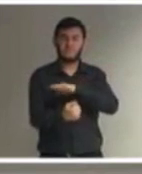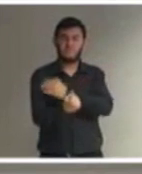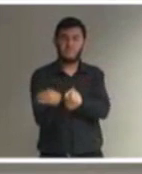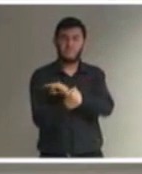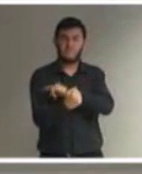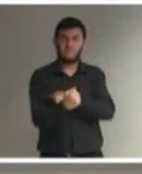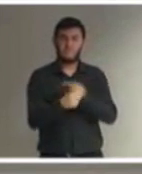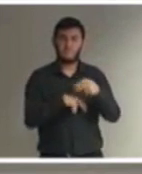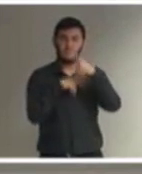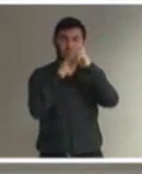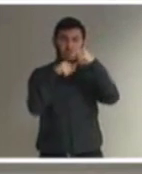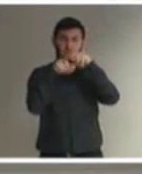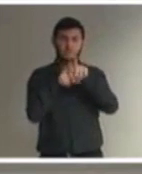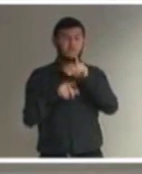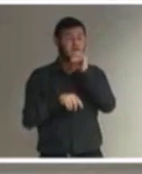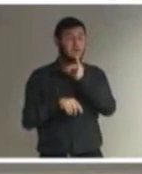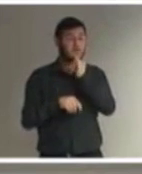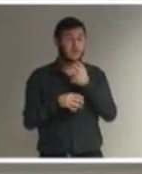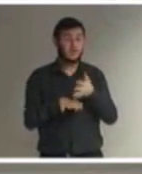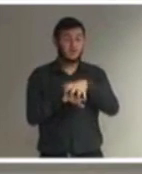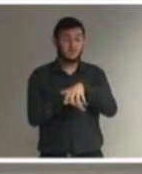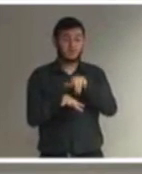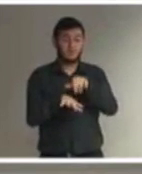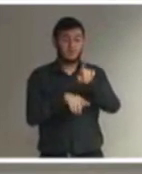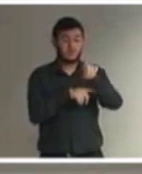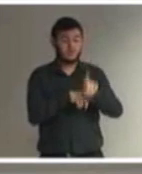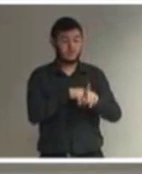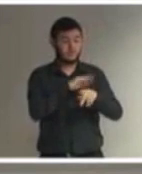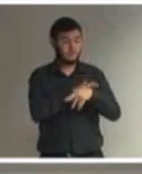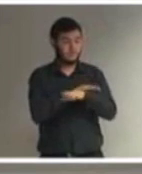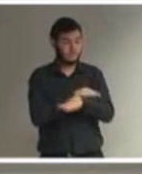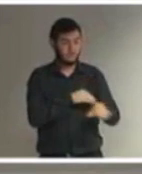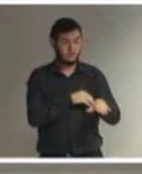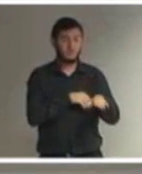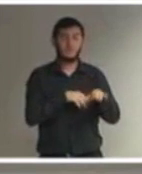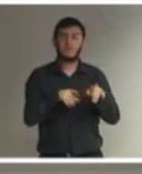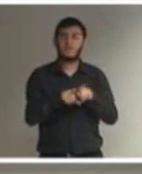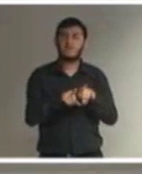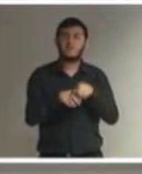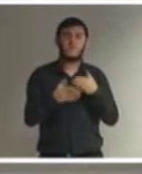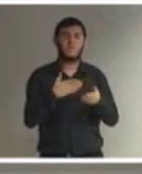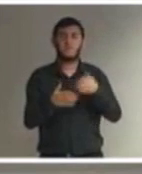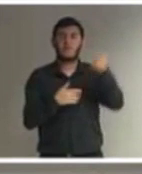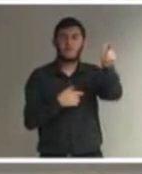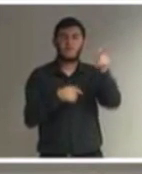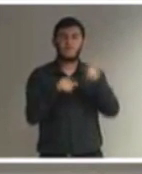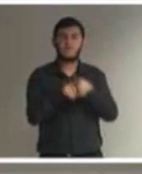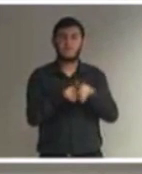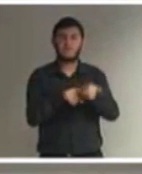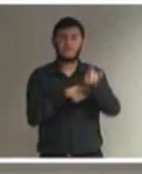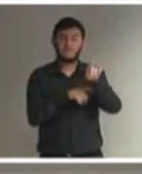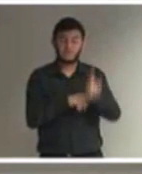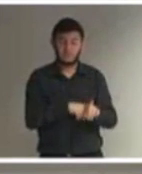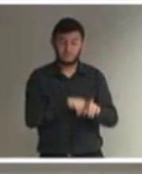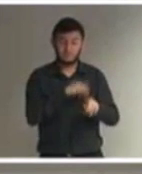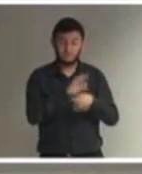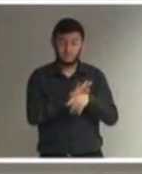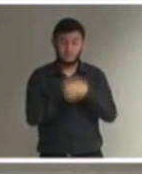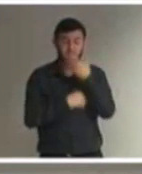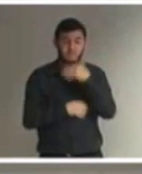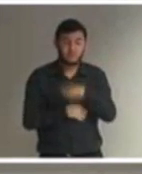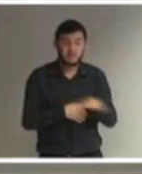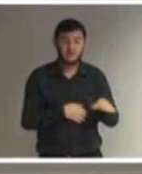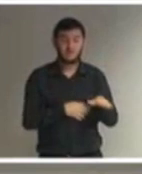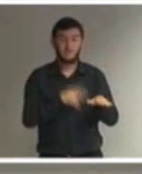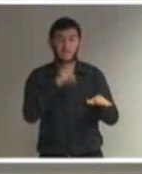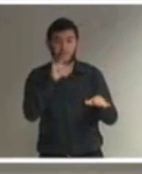criança, como de qualquer outra criança, o direito à educação é dela, não cabe nem aos pais abrirem mão desse